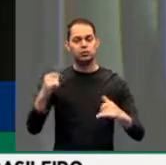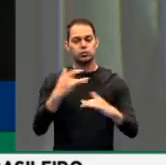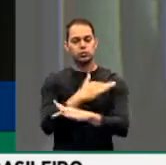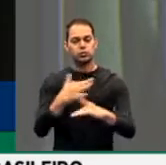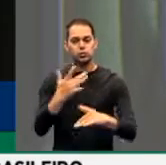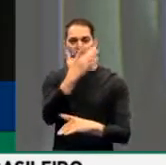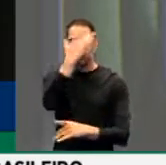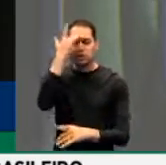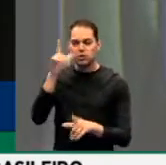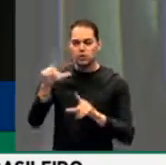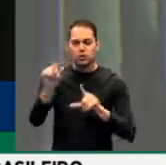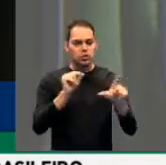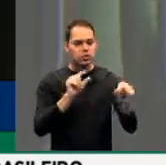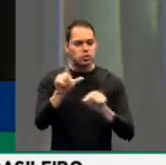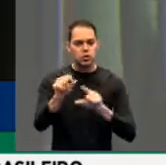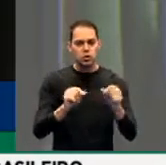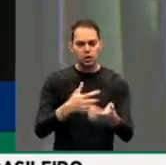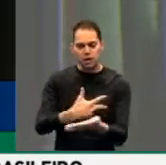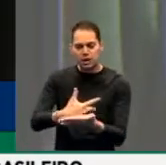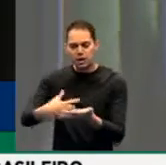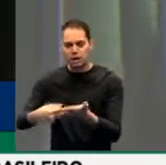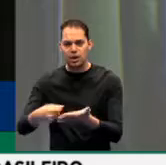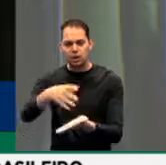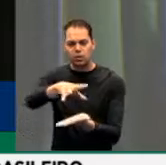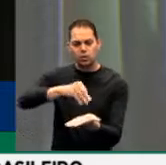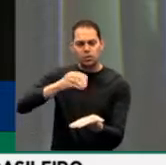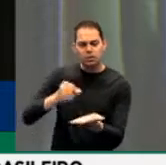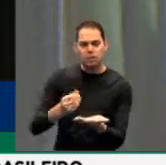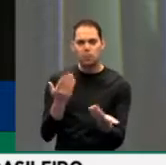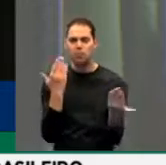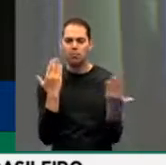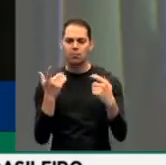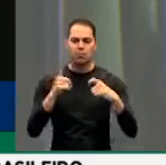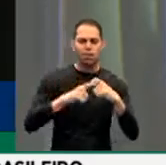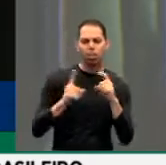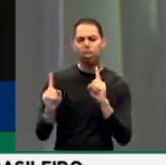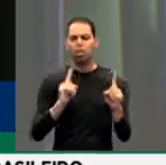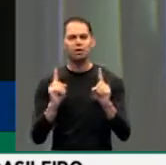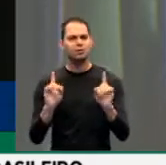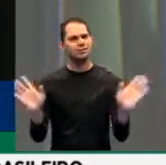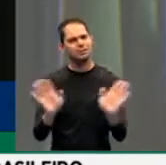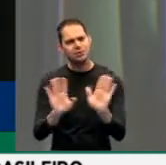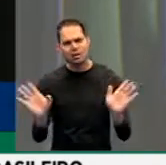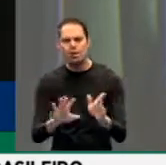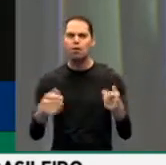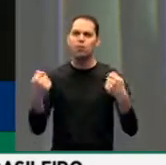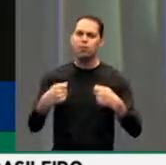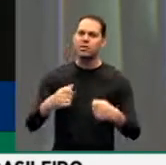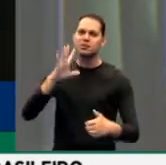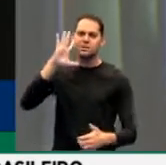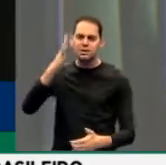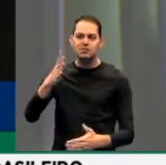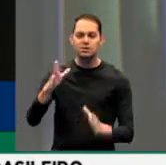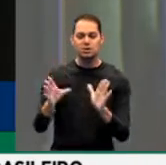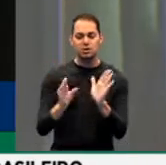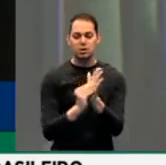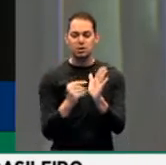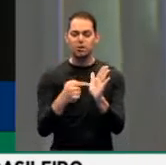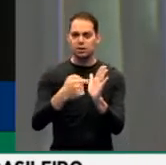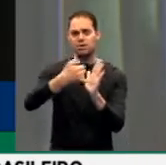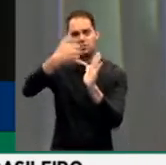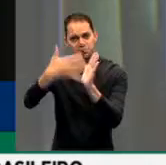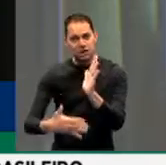pessoa escolher quem vai aplicar o exame nela, médico ou psicólogo. Nós temos que colocar isso e a nossa emenda prevê.